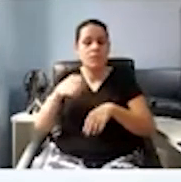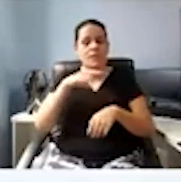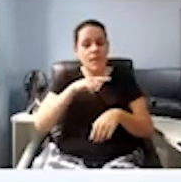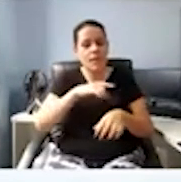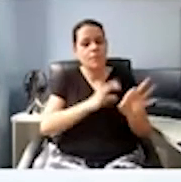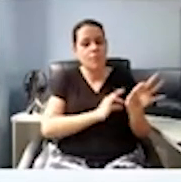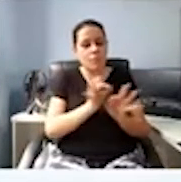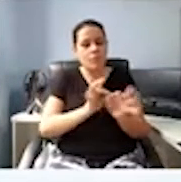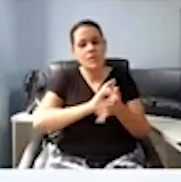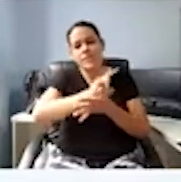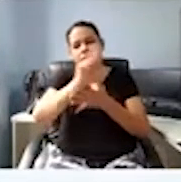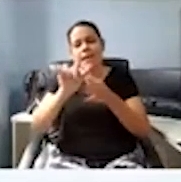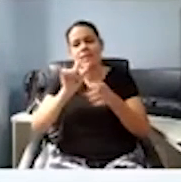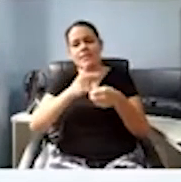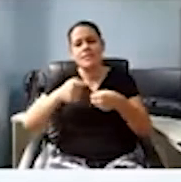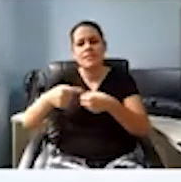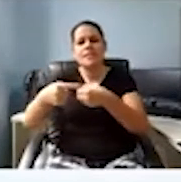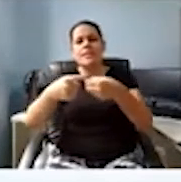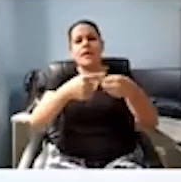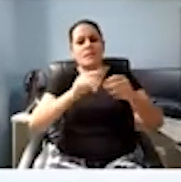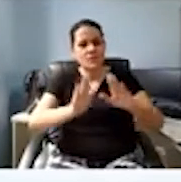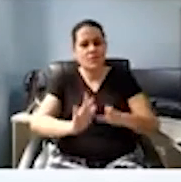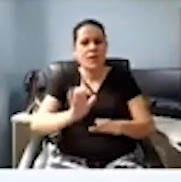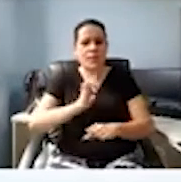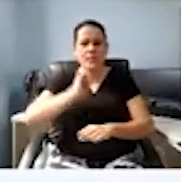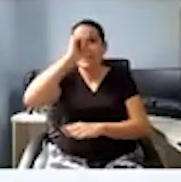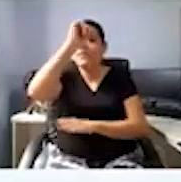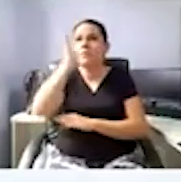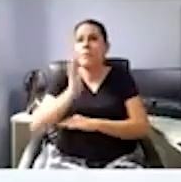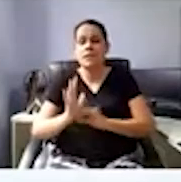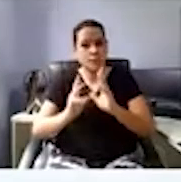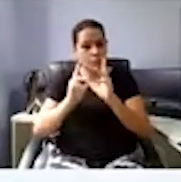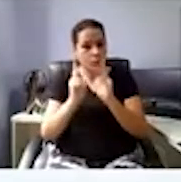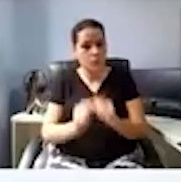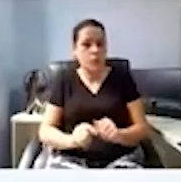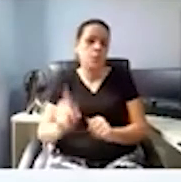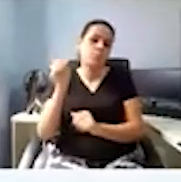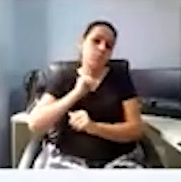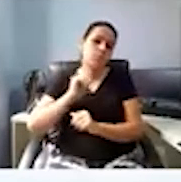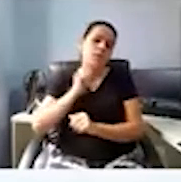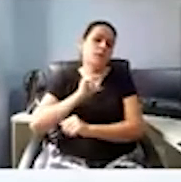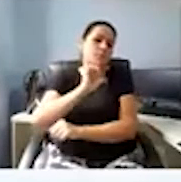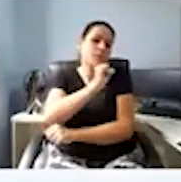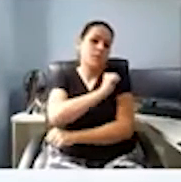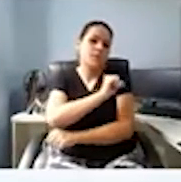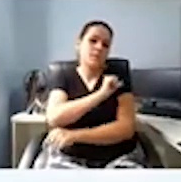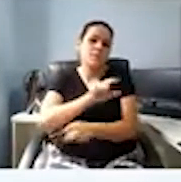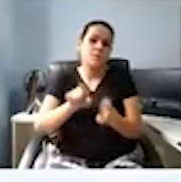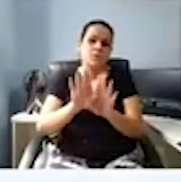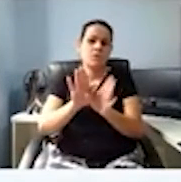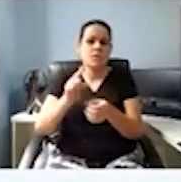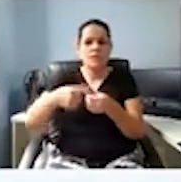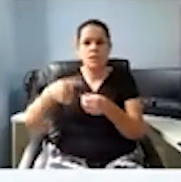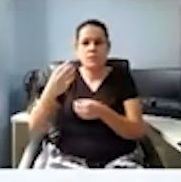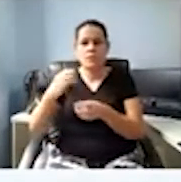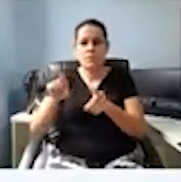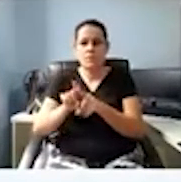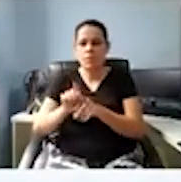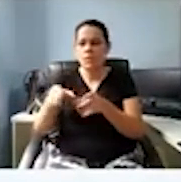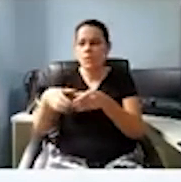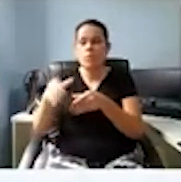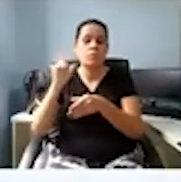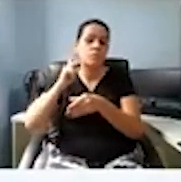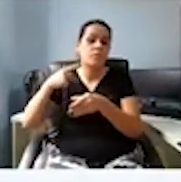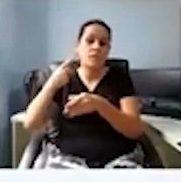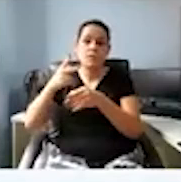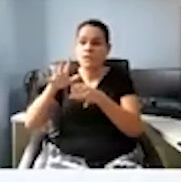várias cidades aí do Brasil já, né? Minas Gerais, Rio de Janeiro, até em Curitiba já os vereadores aprovaram esse